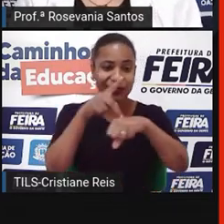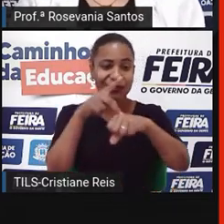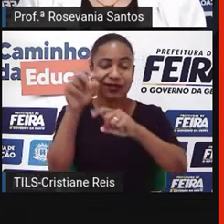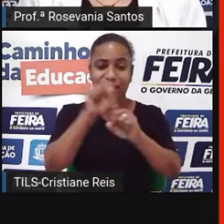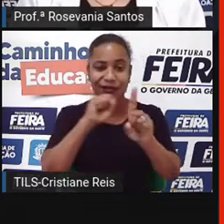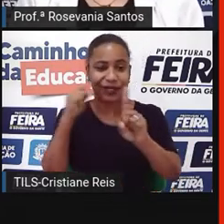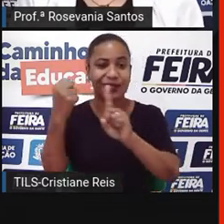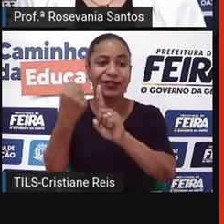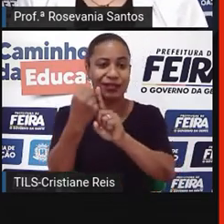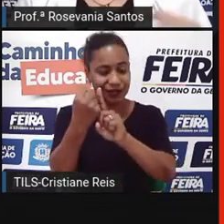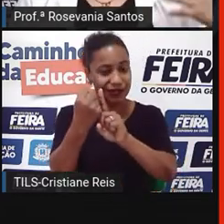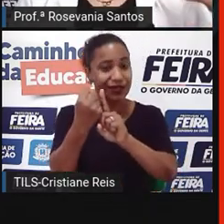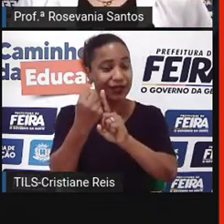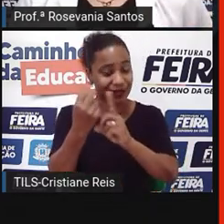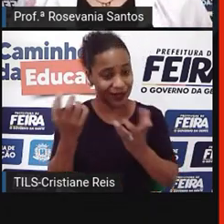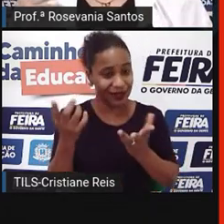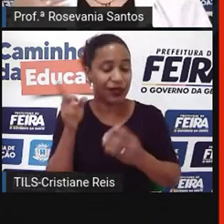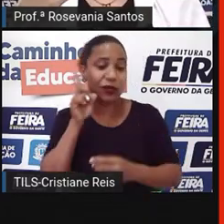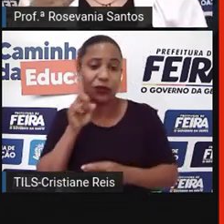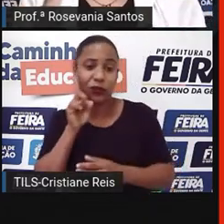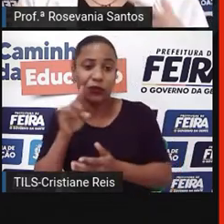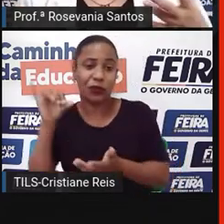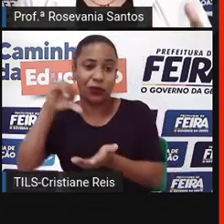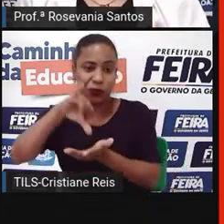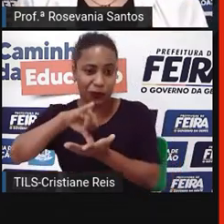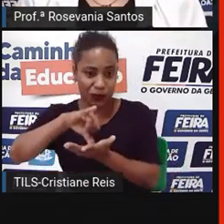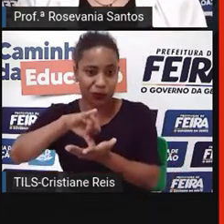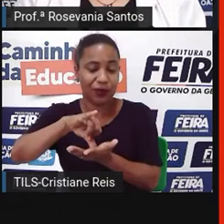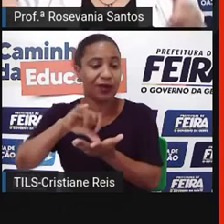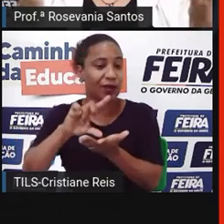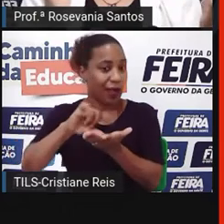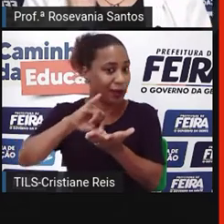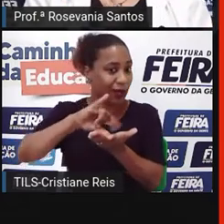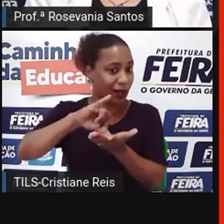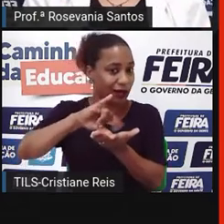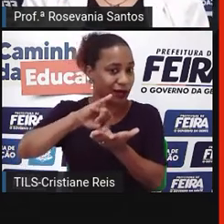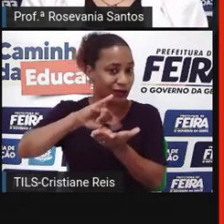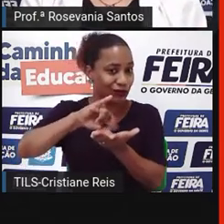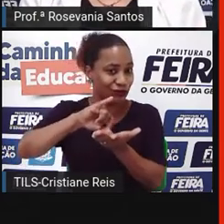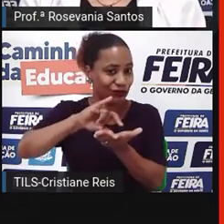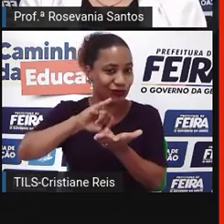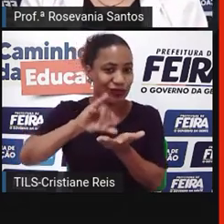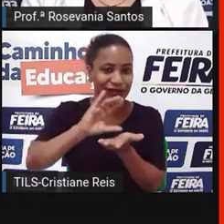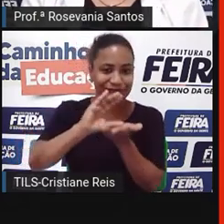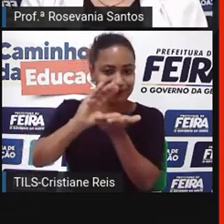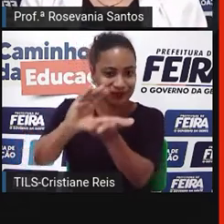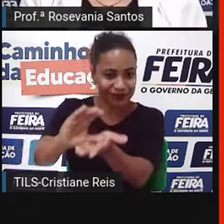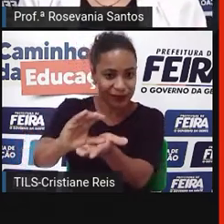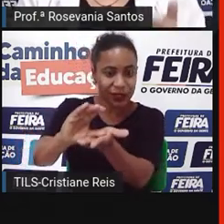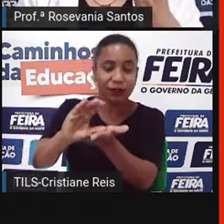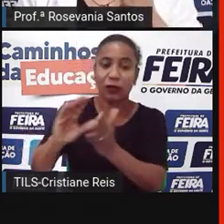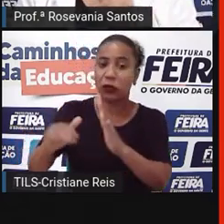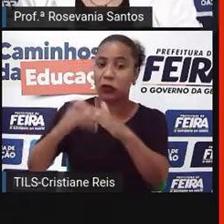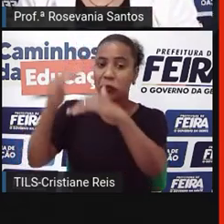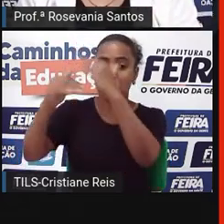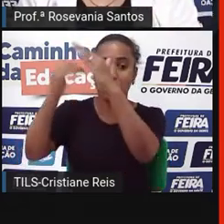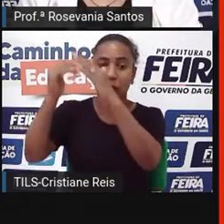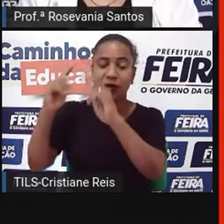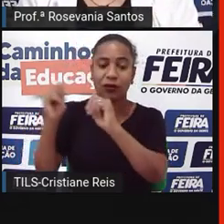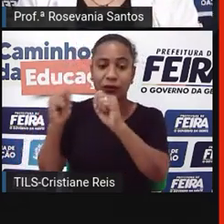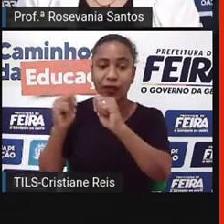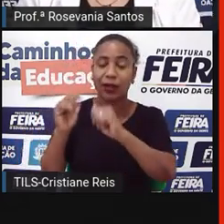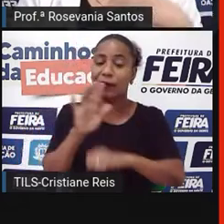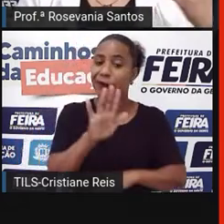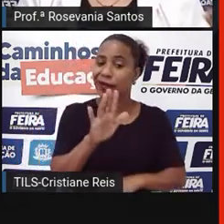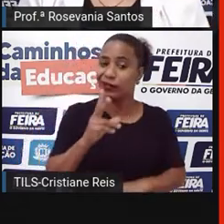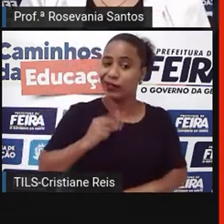Unidos, né, é país capitalista, e que você tem todo um plano ali para desenvolvimento da economia. Mas só que parte dessa